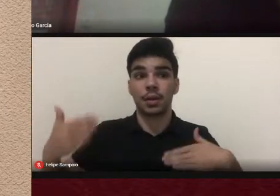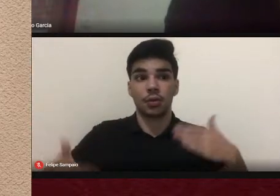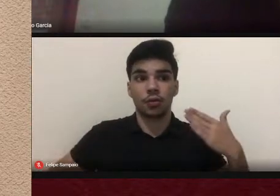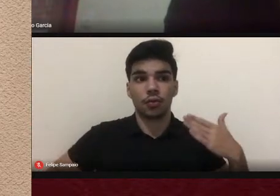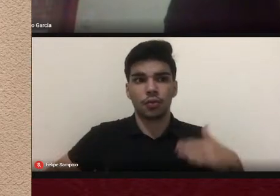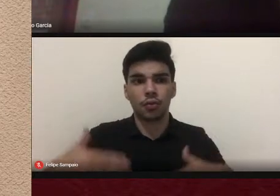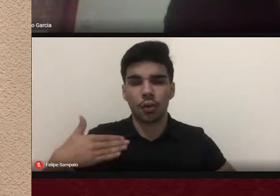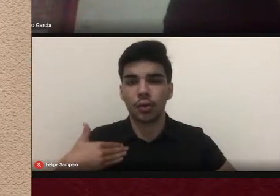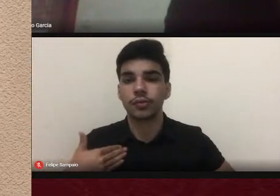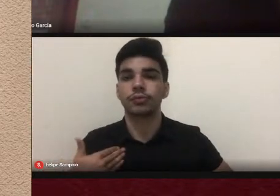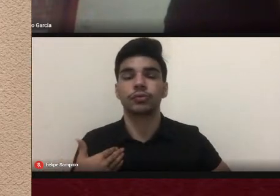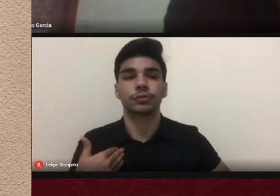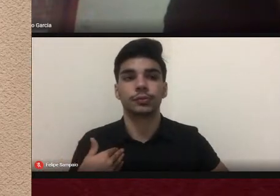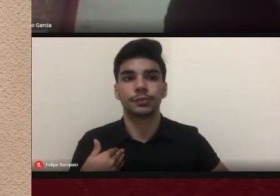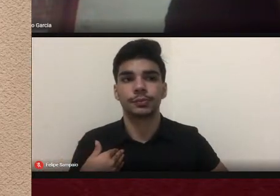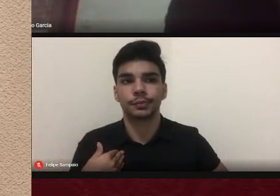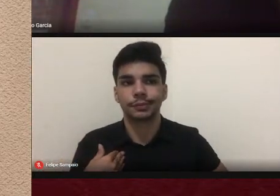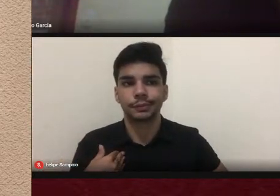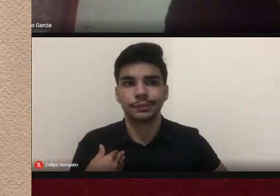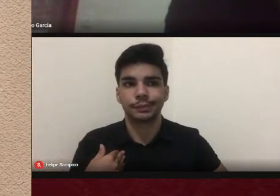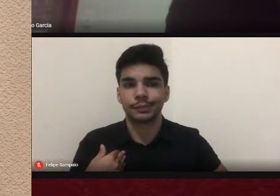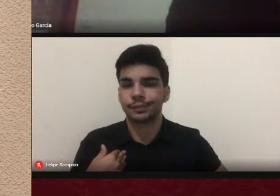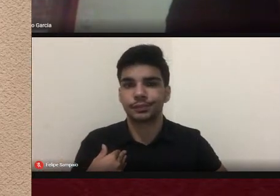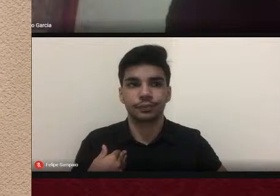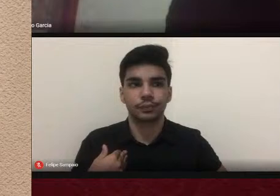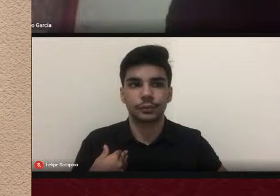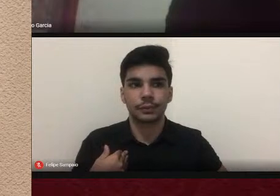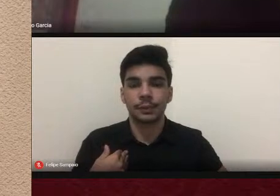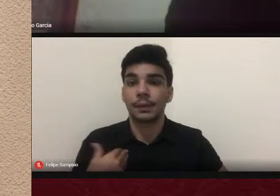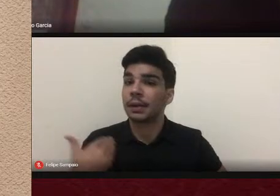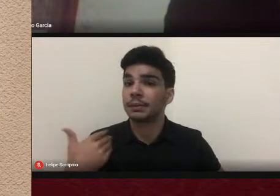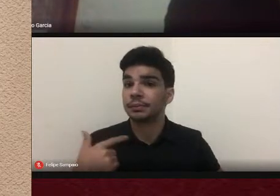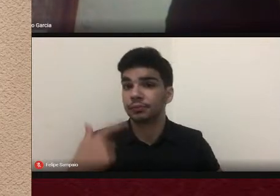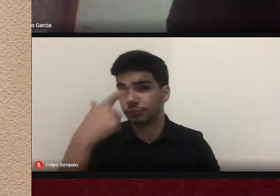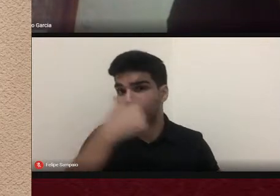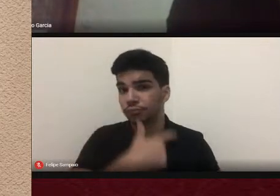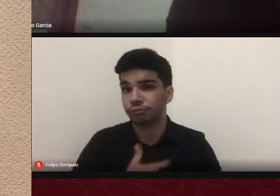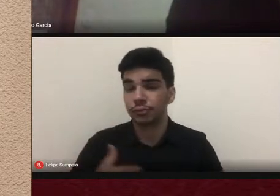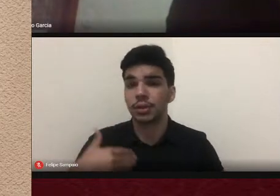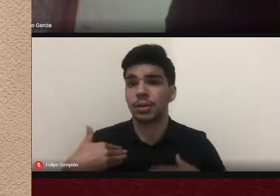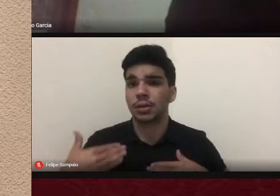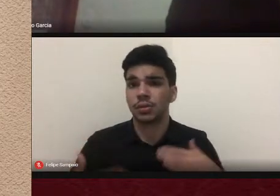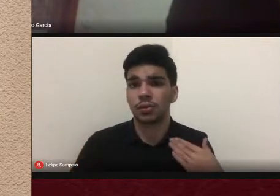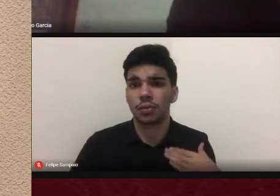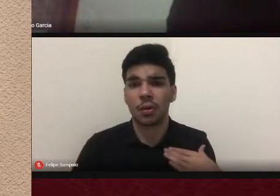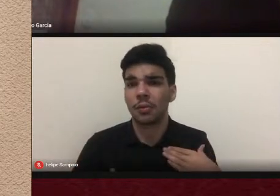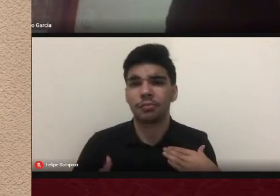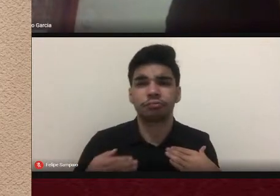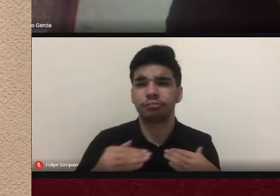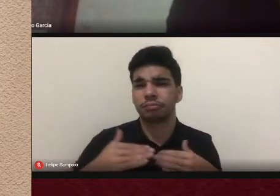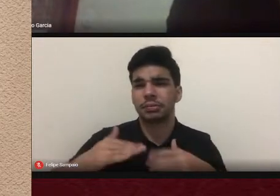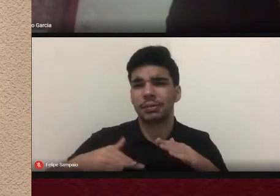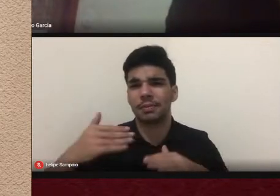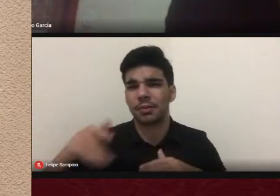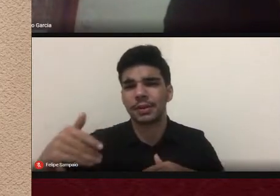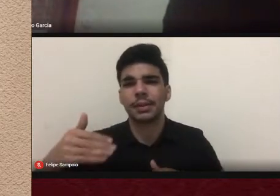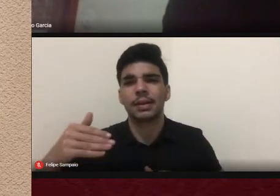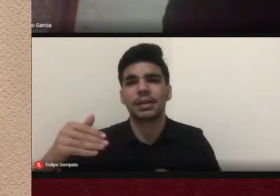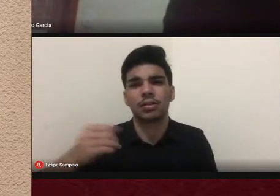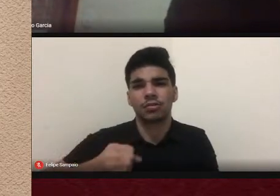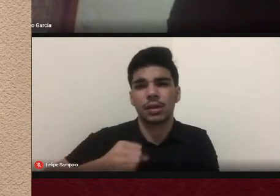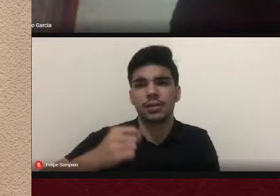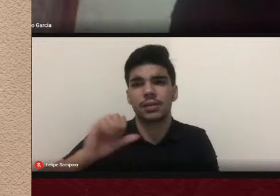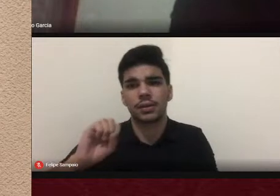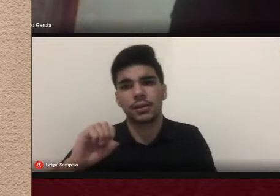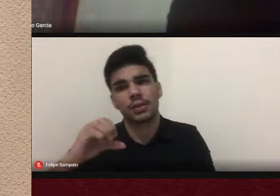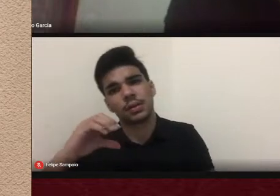maior é em si mesma um campo historiográfico um pouco mais recente após anos 80 após anos 90 é que começa a